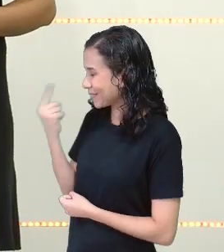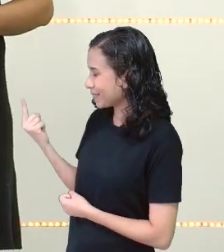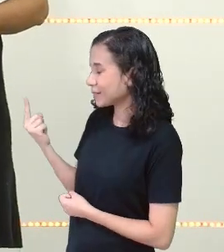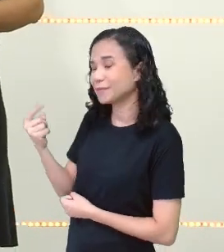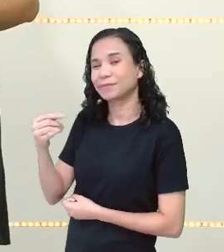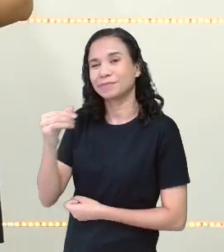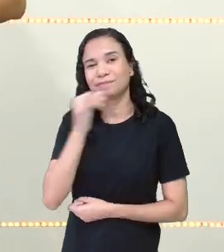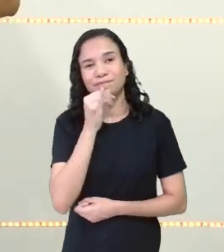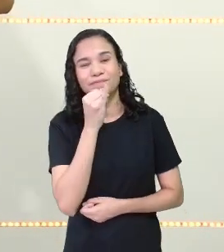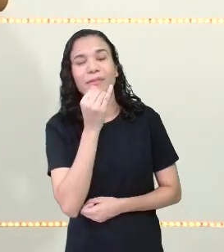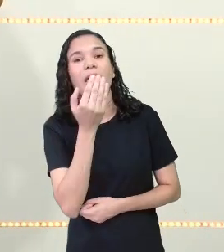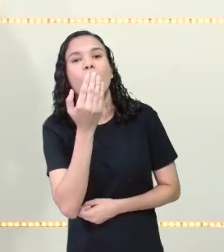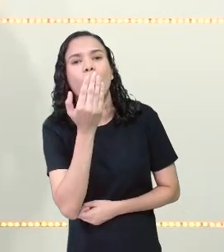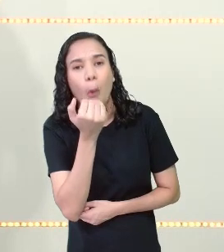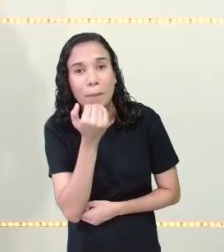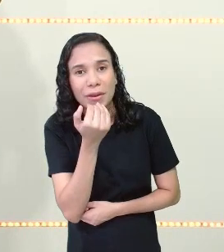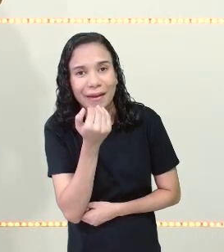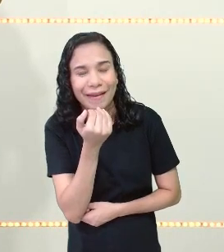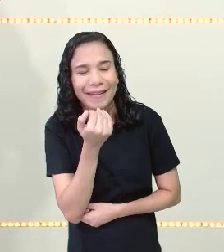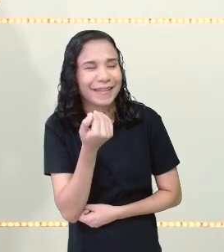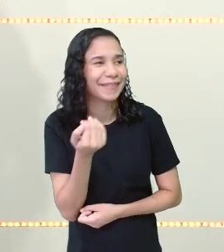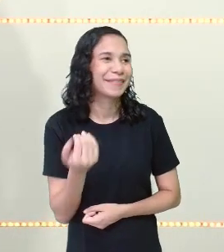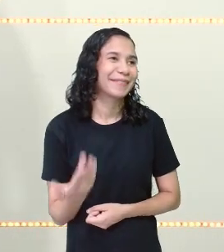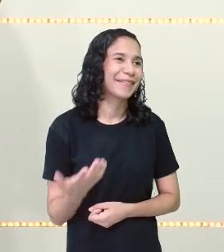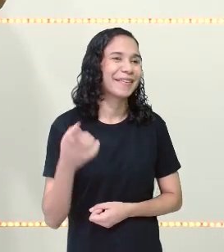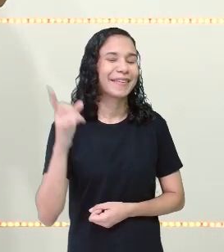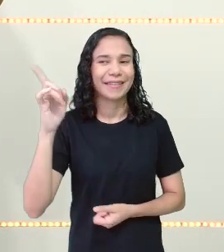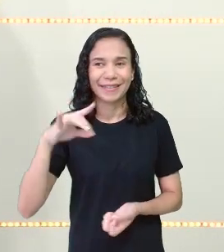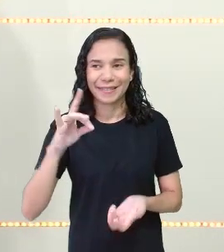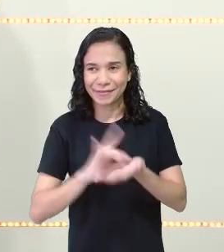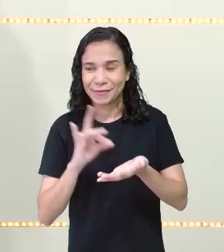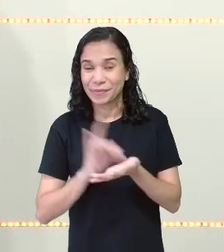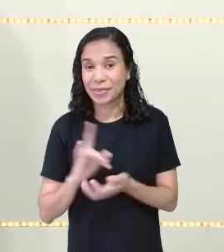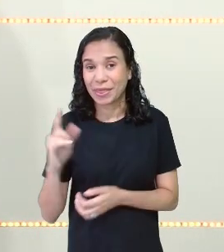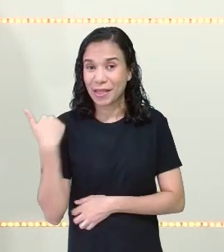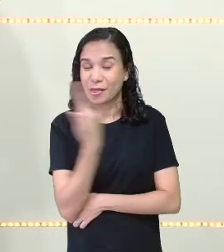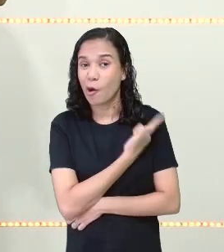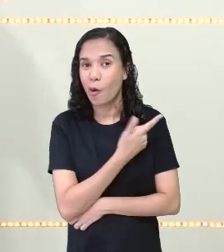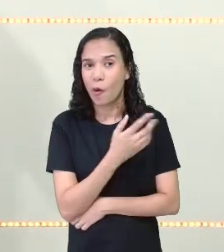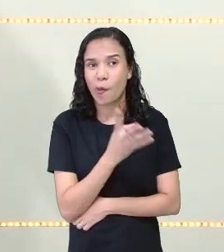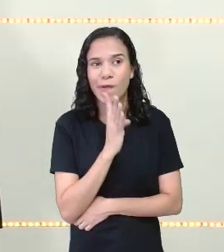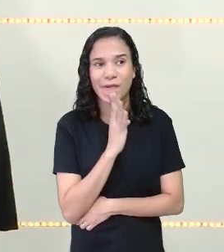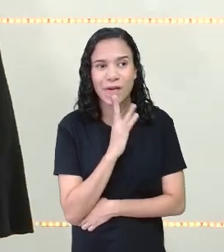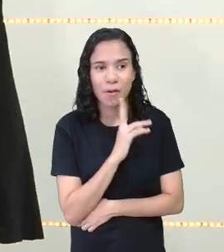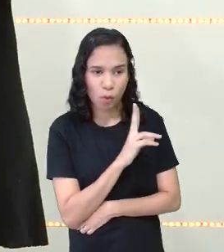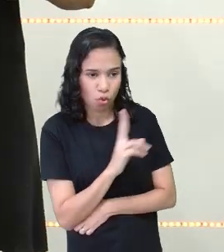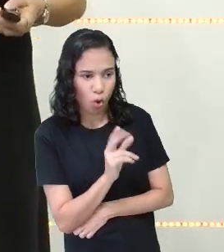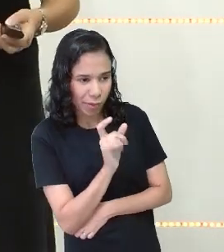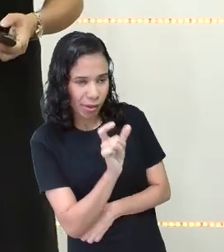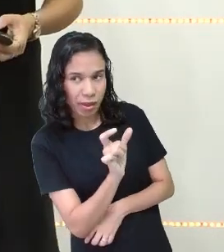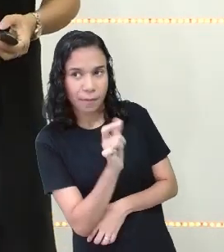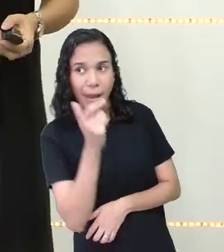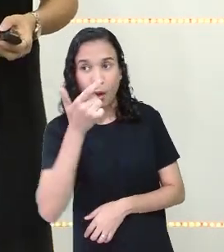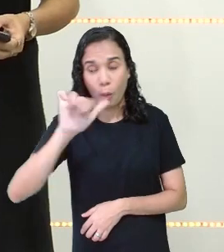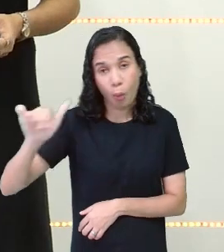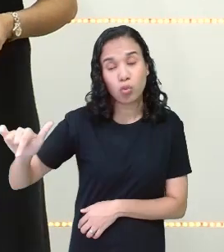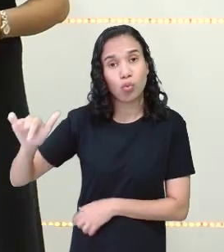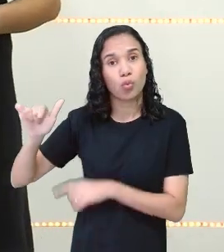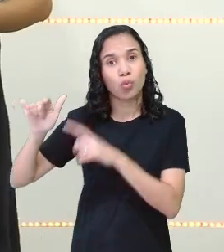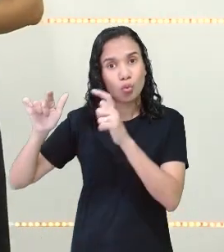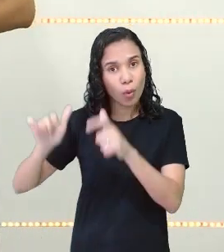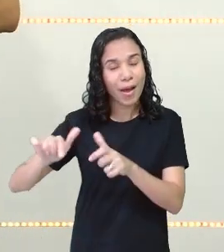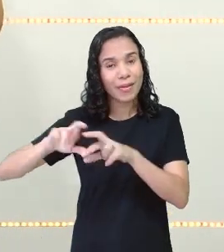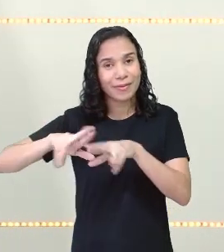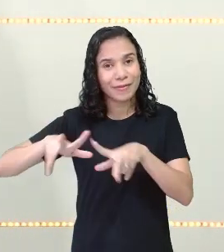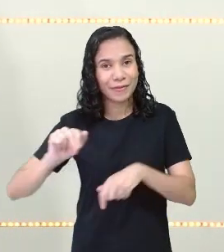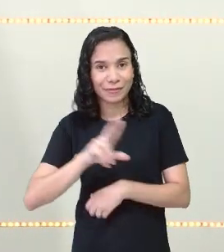aqui exemplos de alimentos, gente. Que nós conhecemos por um nome e em outros lugares eles têm outros nomes.